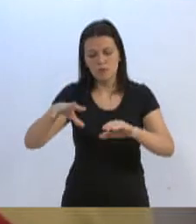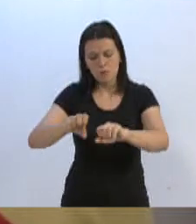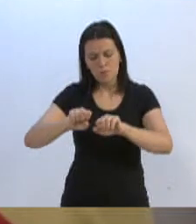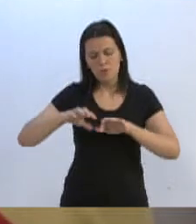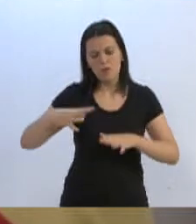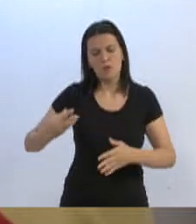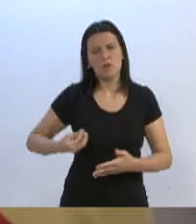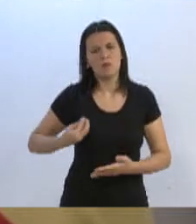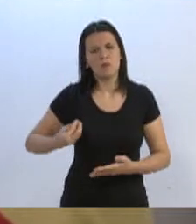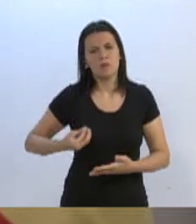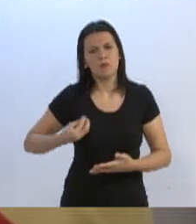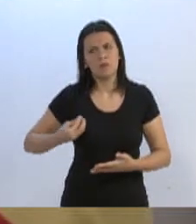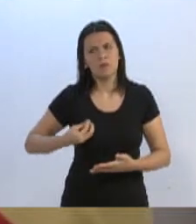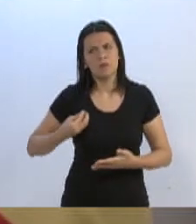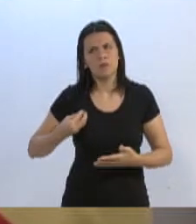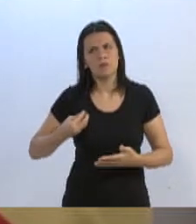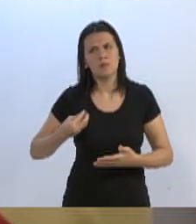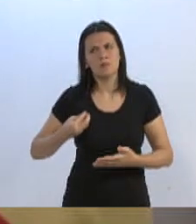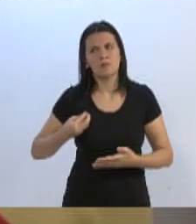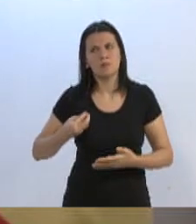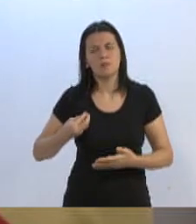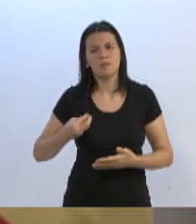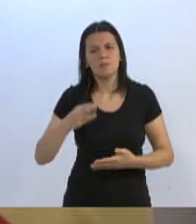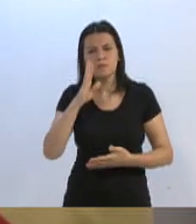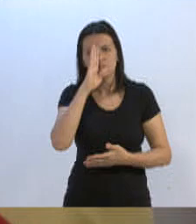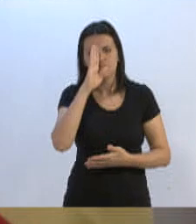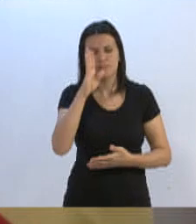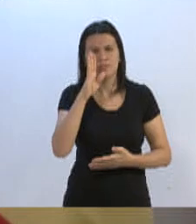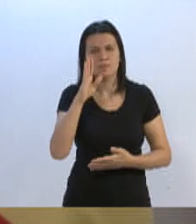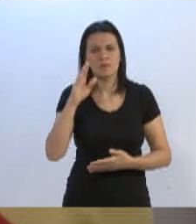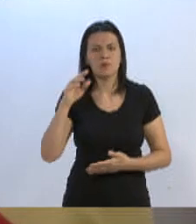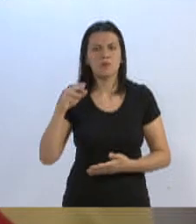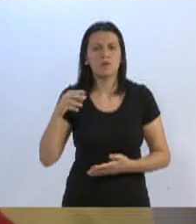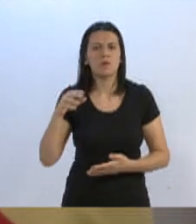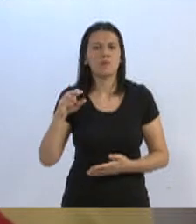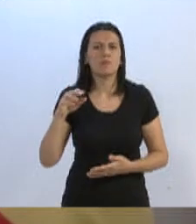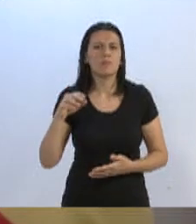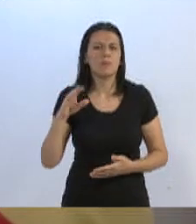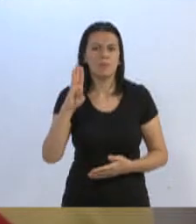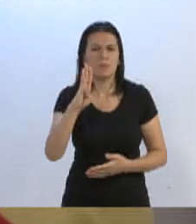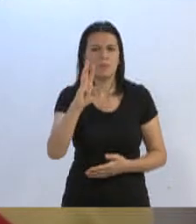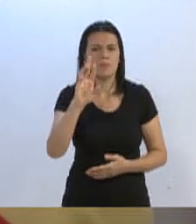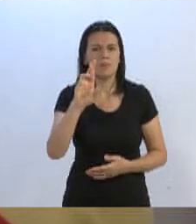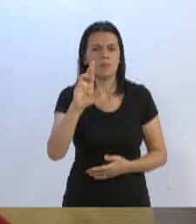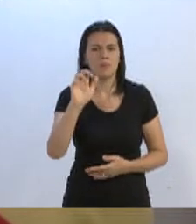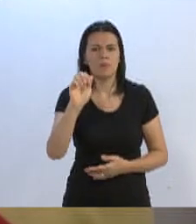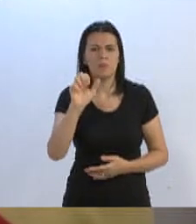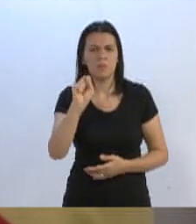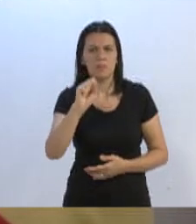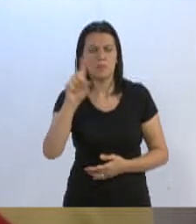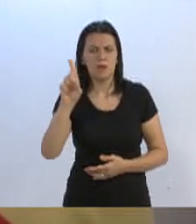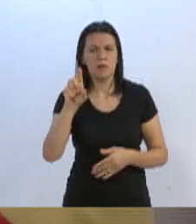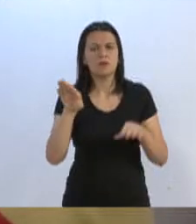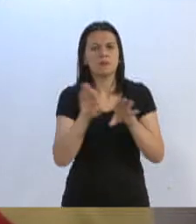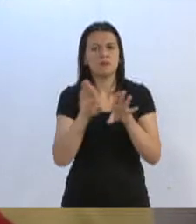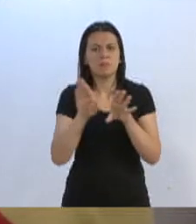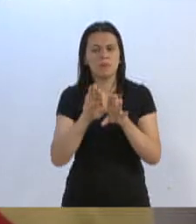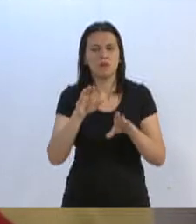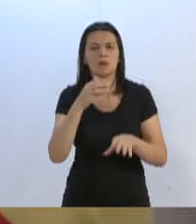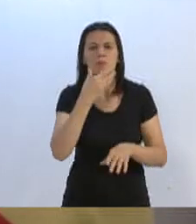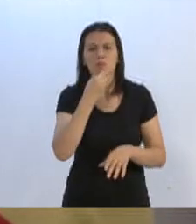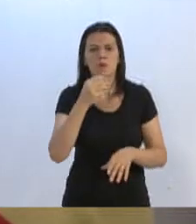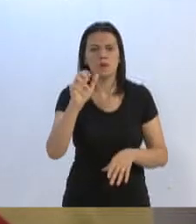presença em plenário, destaque para o ex-vereador Brazão Caglio, destaque para o Alexandre,